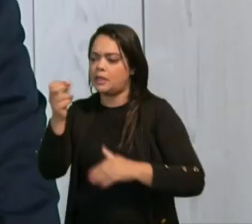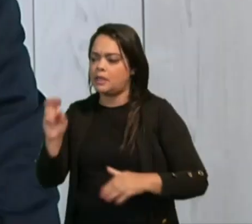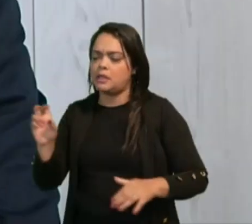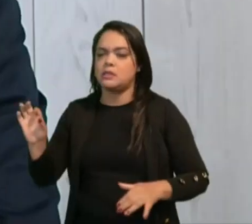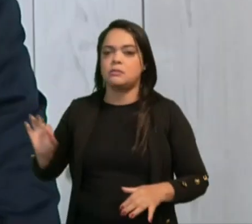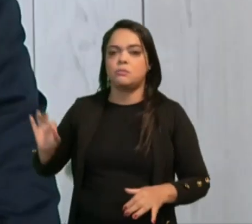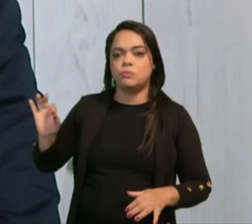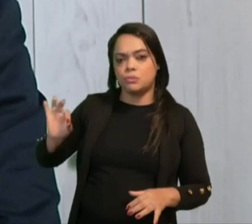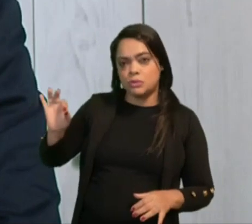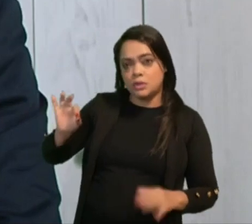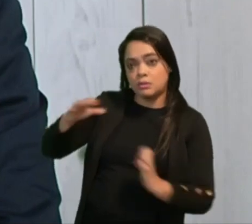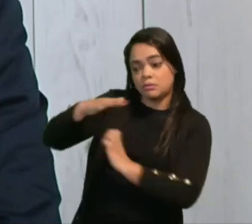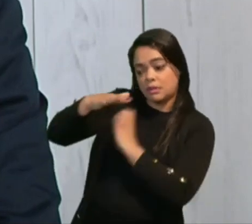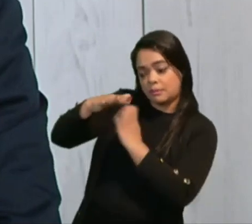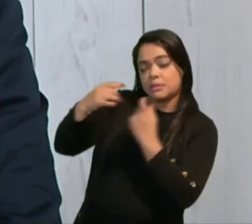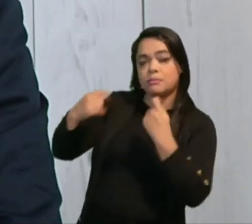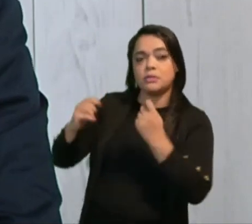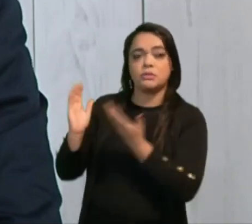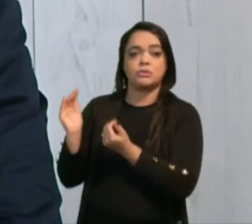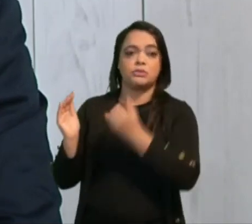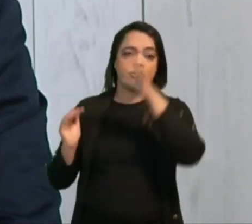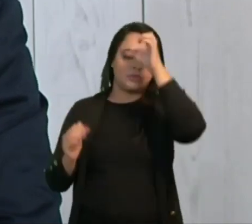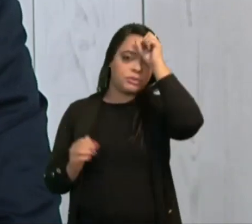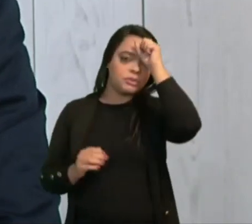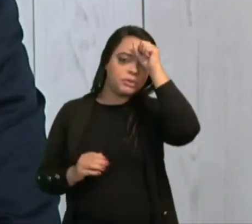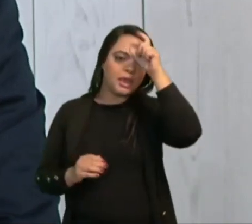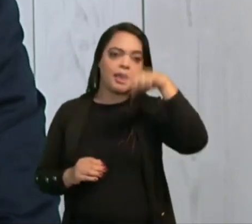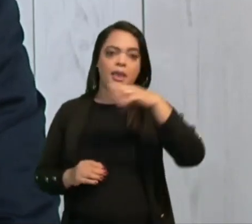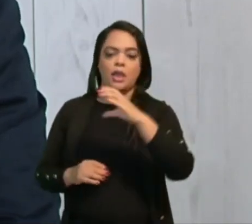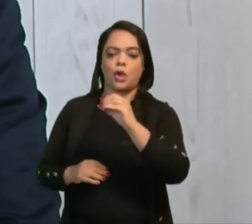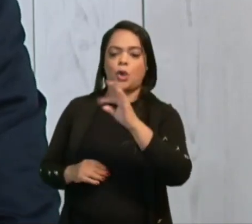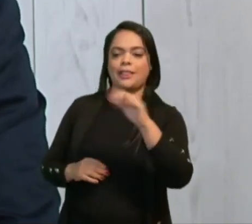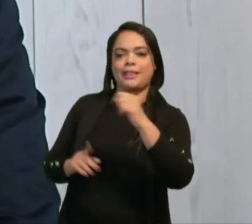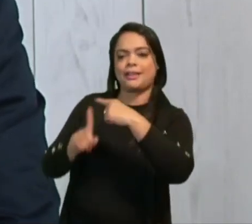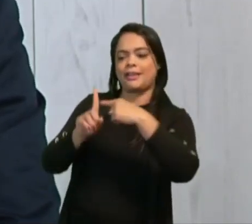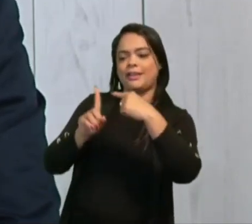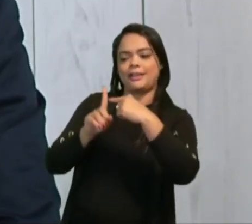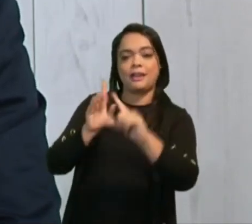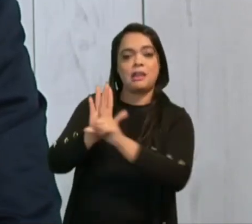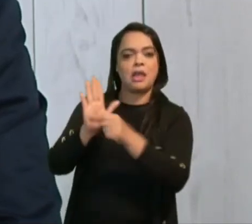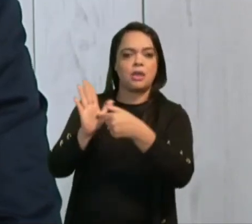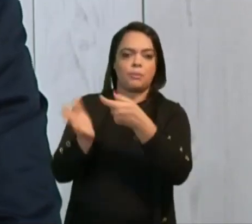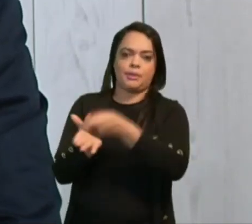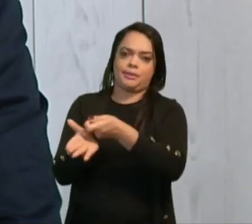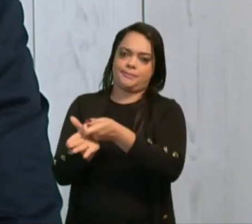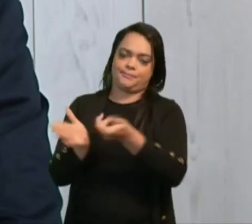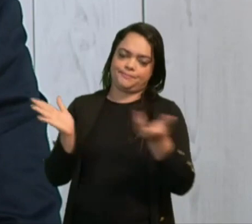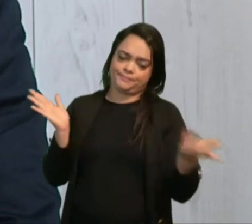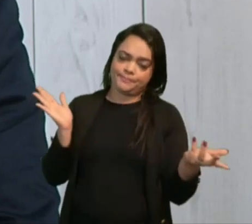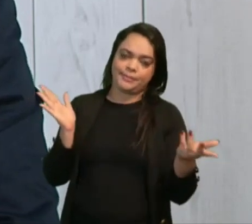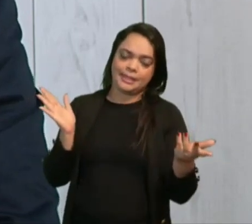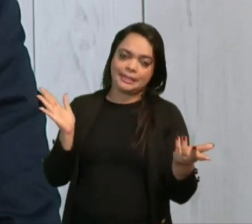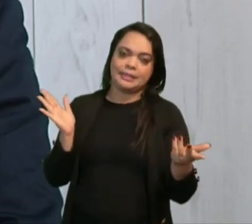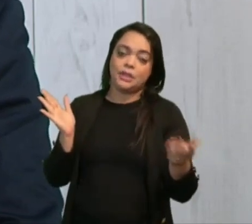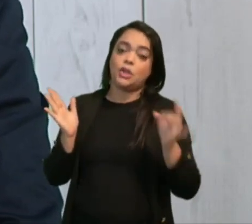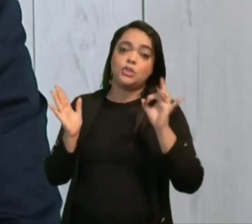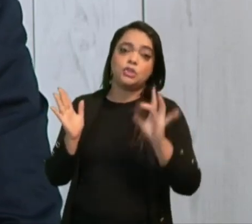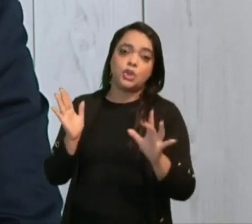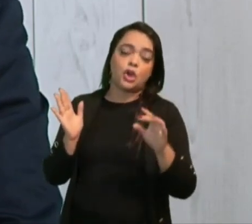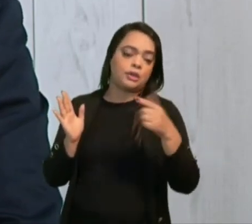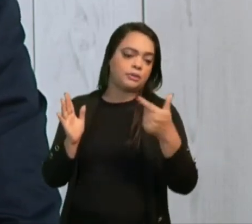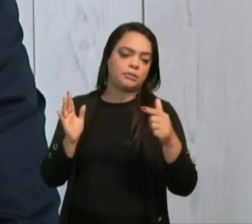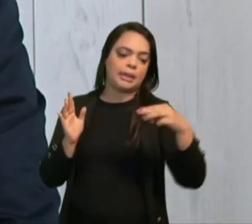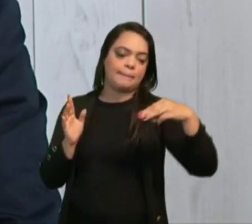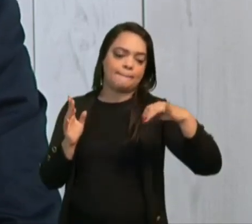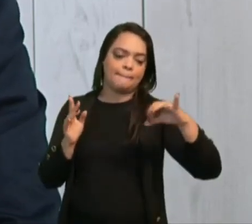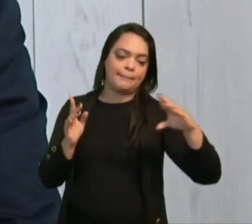postos de trabalho da empresa. Quer dizer, é uma cota legal, é uma exigência da lei, exceto para as micro e